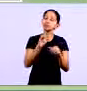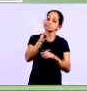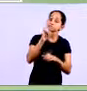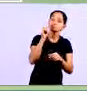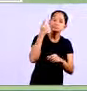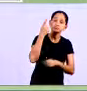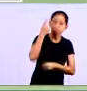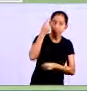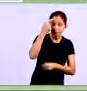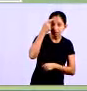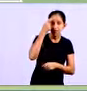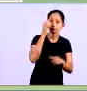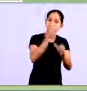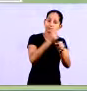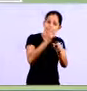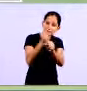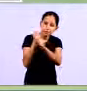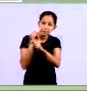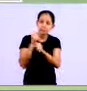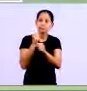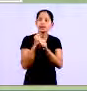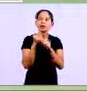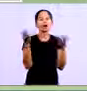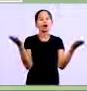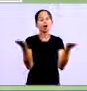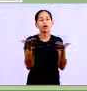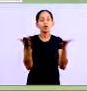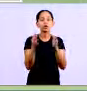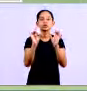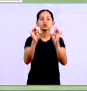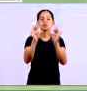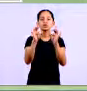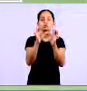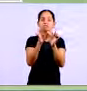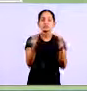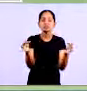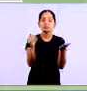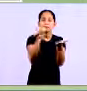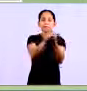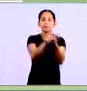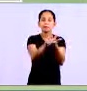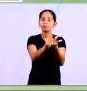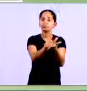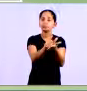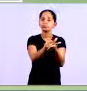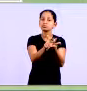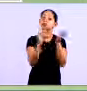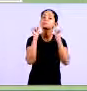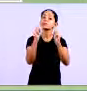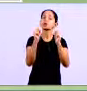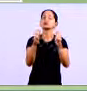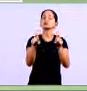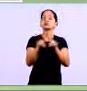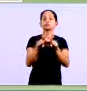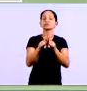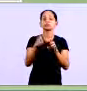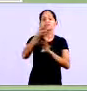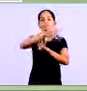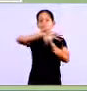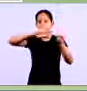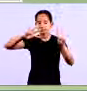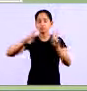eu estou mostrando para vocês ali, claro, um exemplozinho bem simples, uma fichazinha de papel que você faz esse controle. Mas você pode fazer esse controle no Excel,